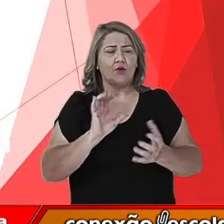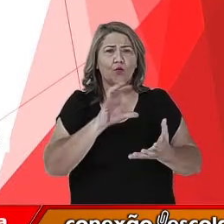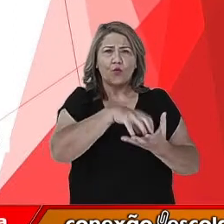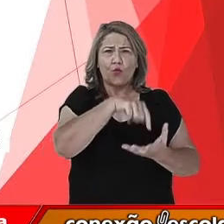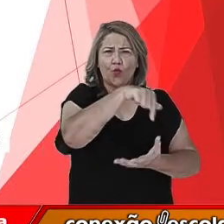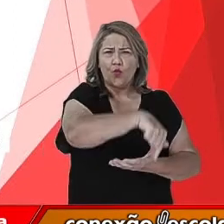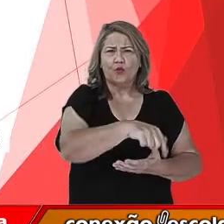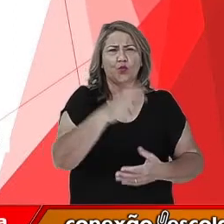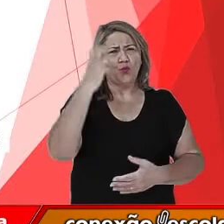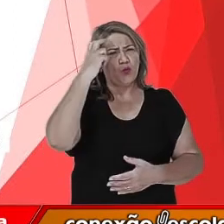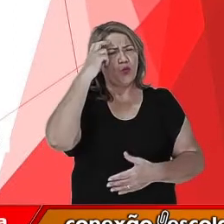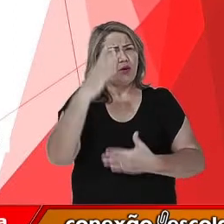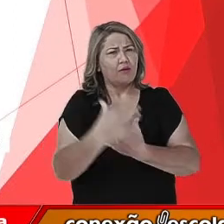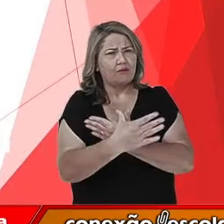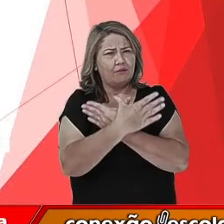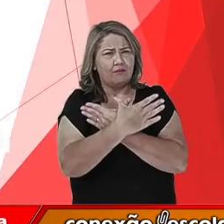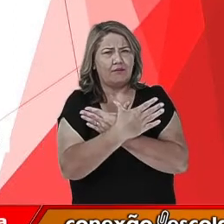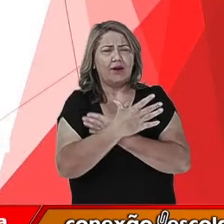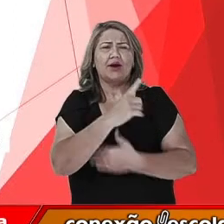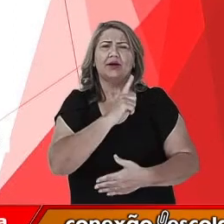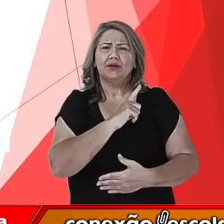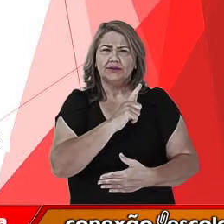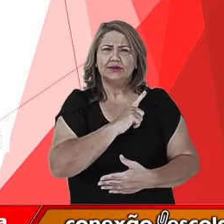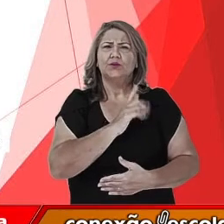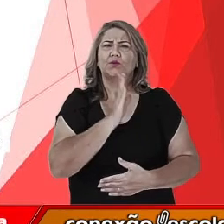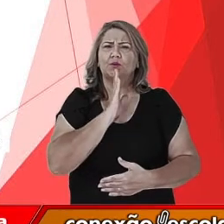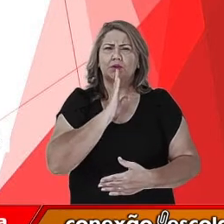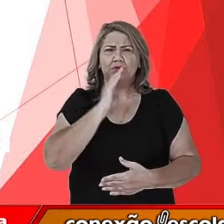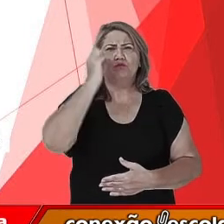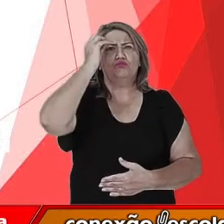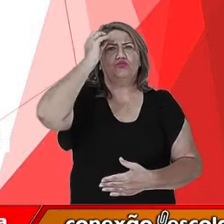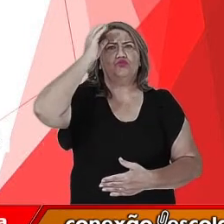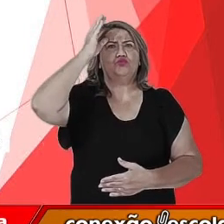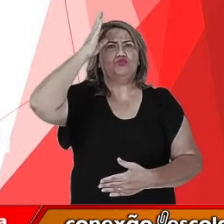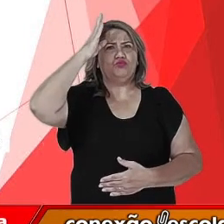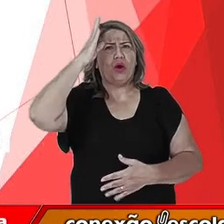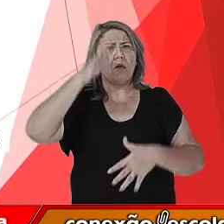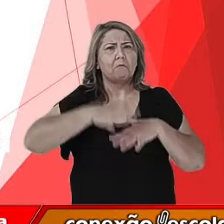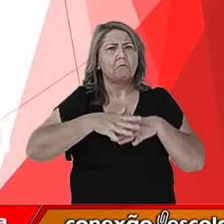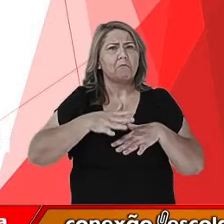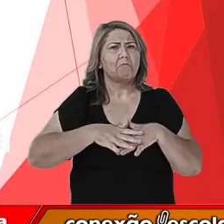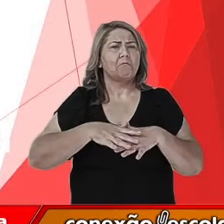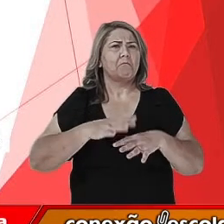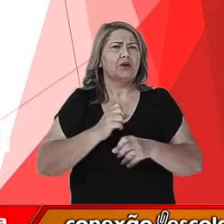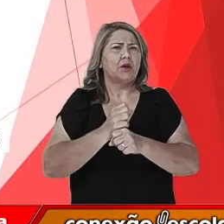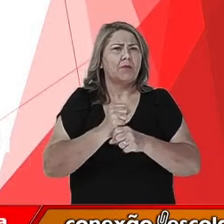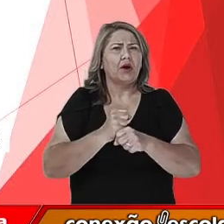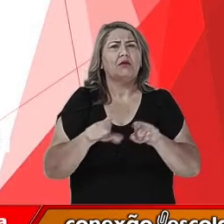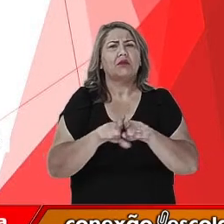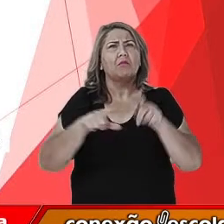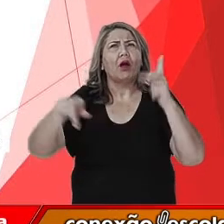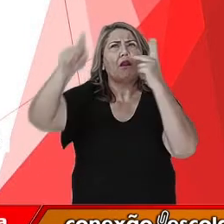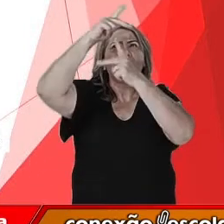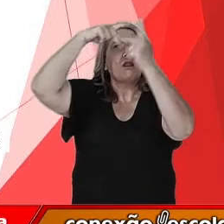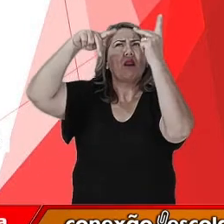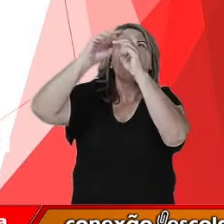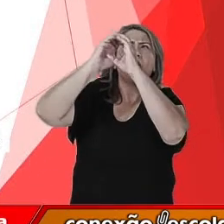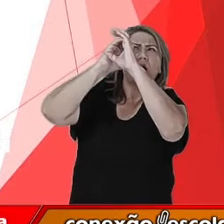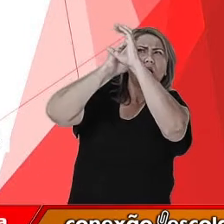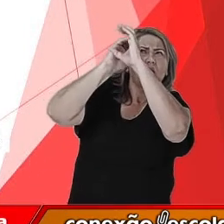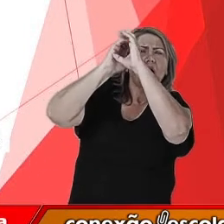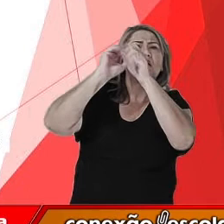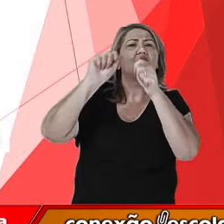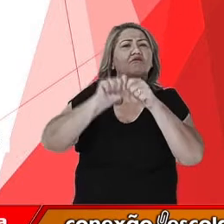cultura Azteca possuía avançados conhecimentos matemáticos e astronômicos, permitiam a elaboração de